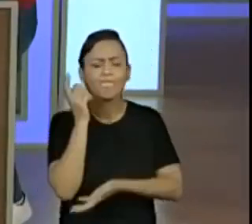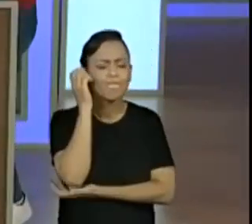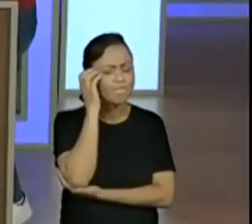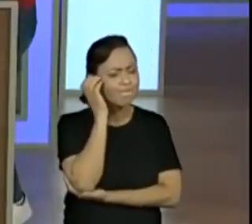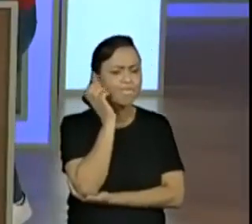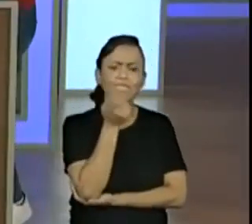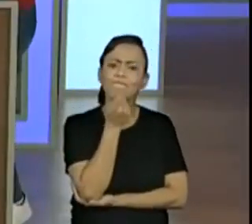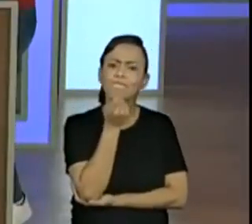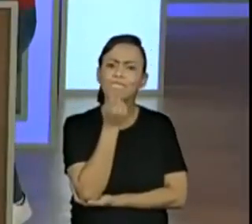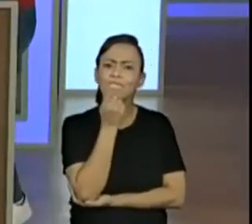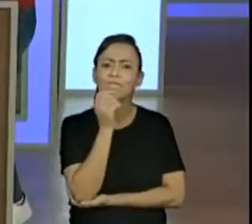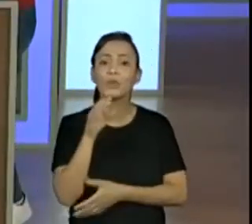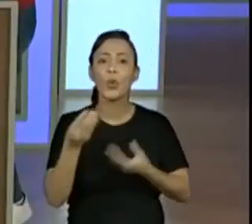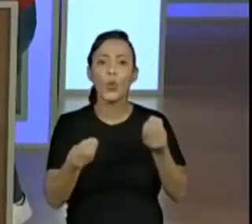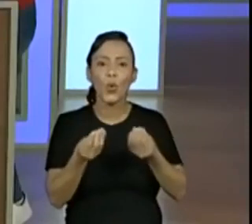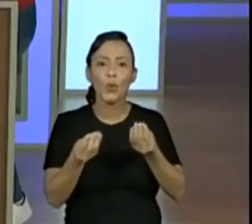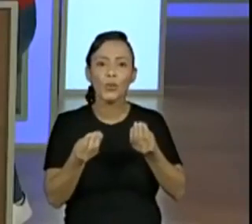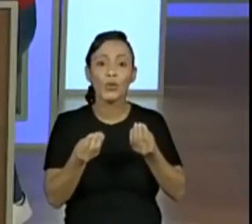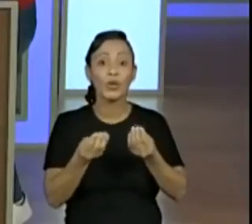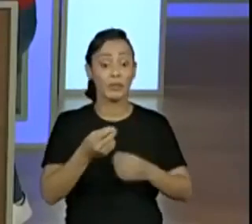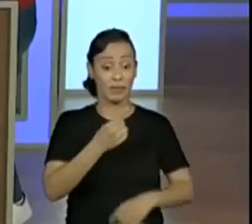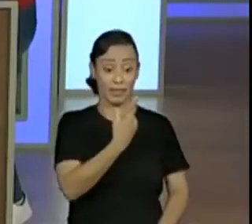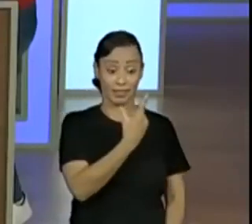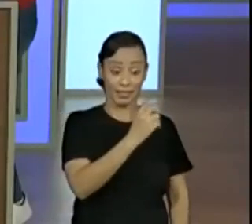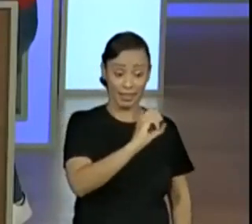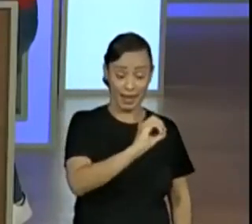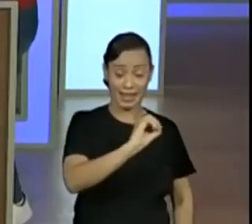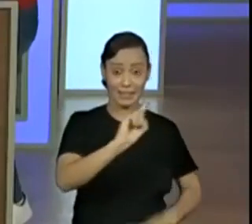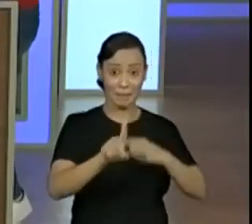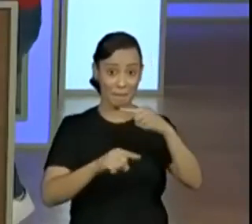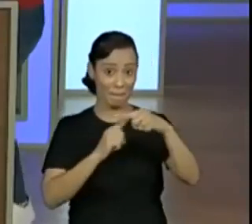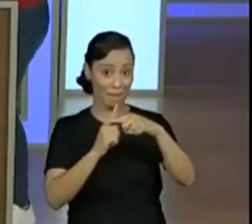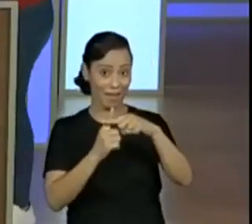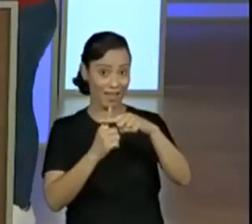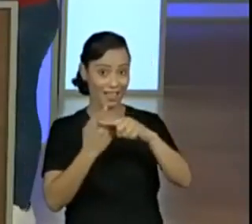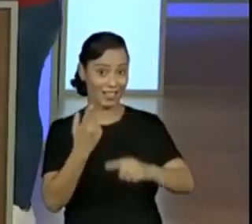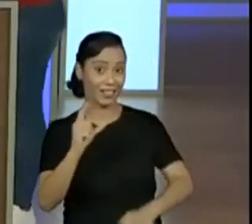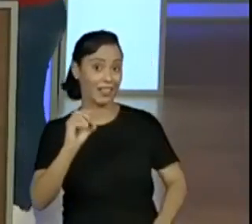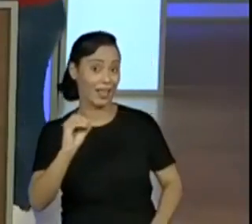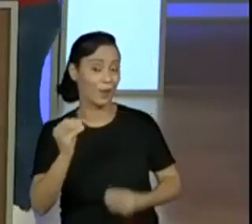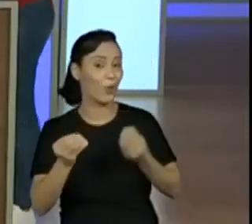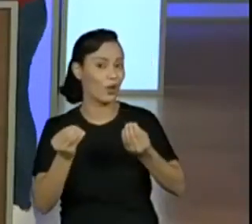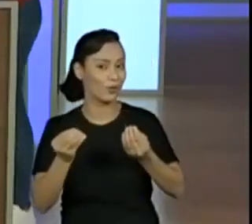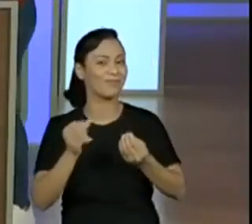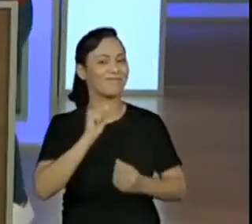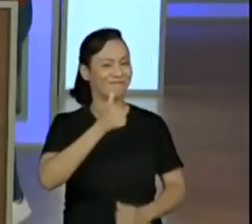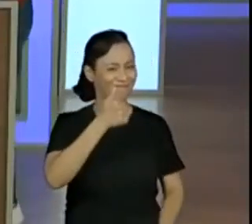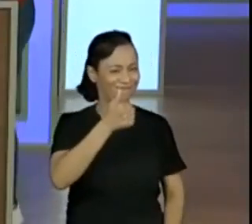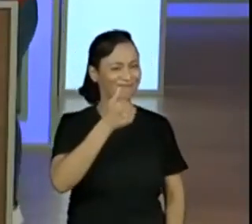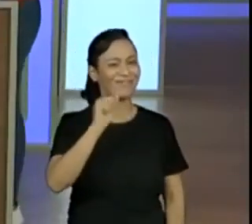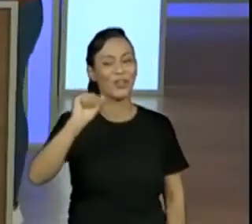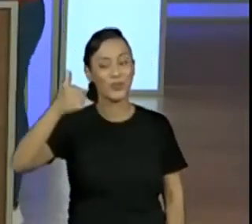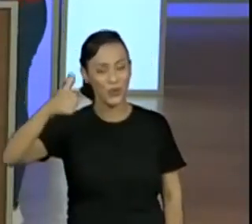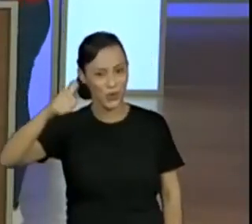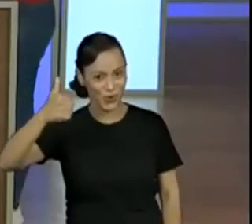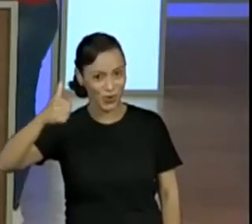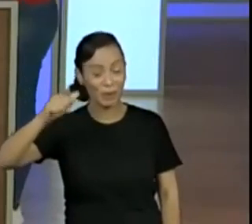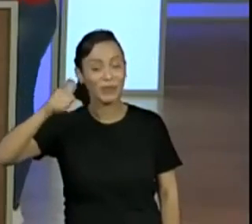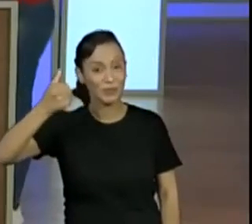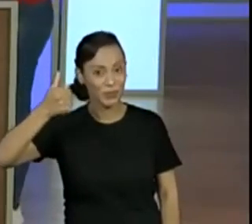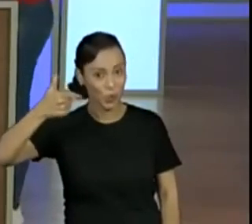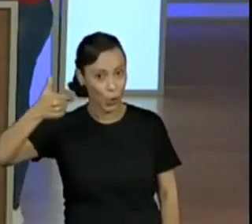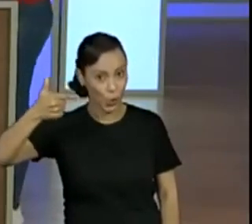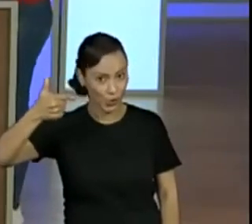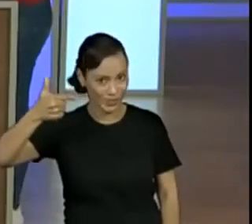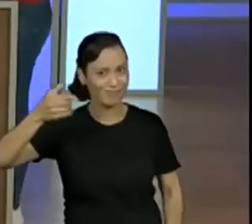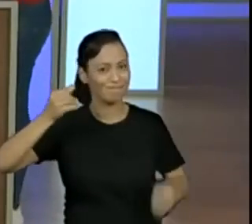dez. Vinte, vinte com mais três, vinte e três, isso mesmo. Parabéns ao Miguel. Olha o jeito ali também,